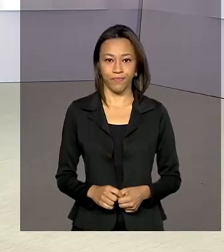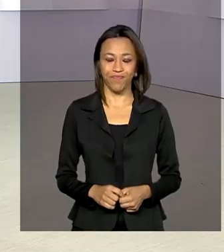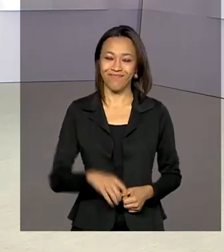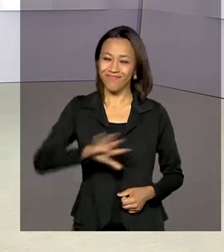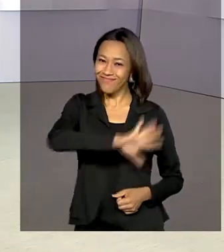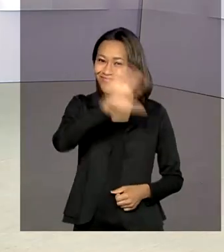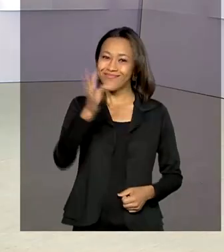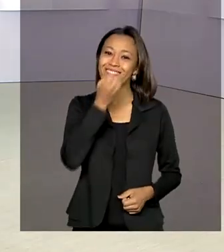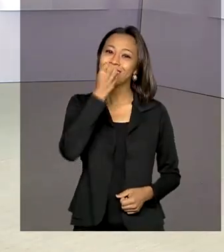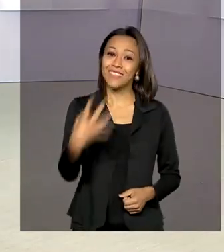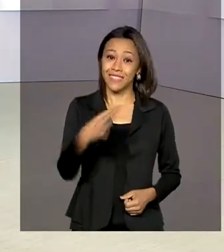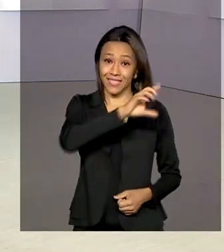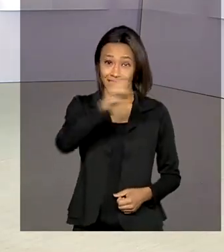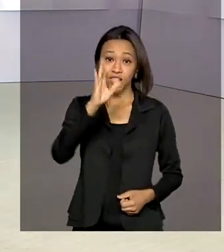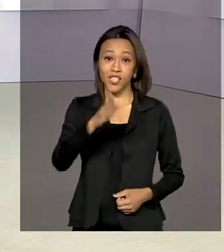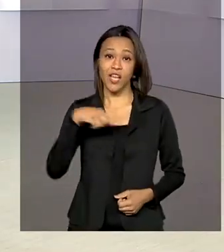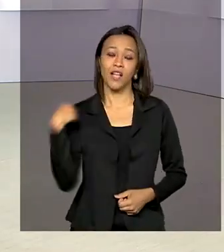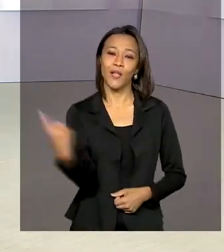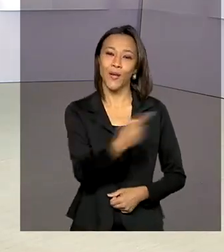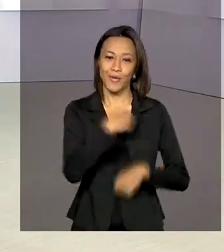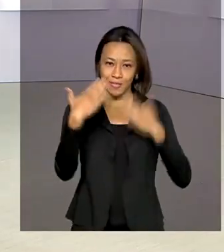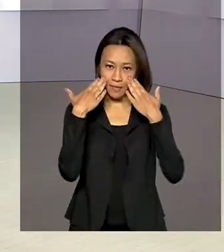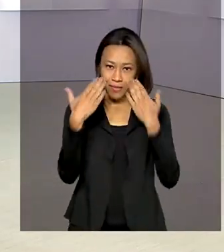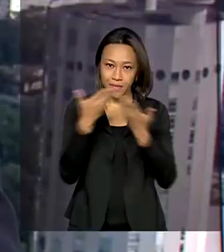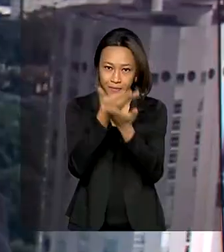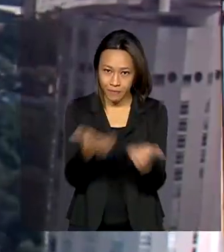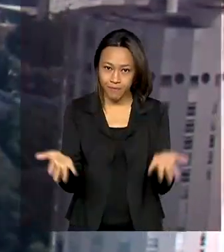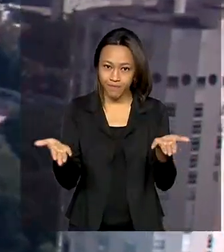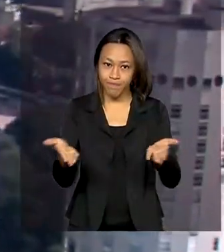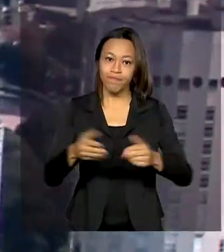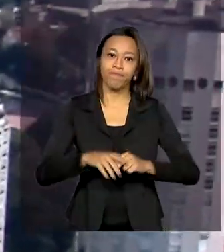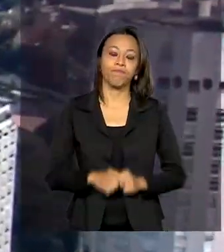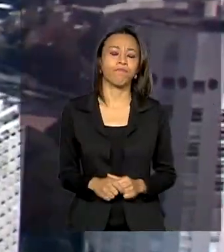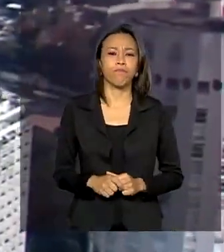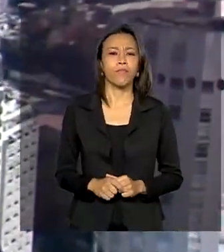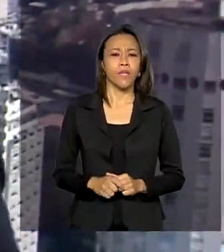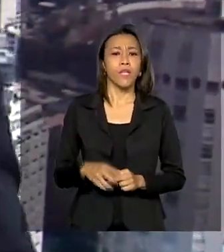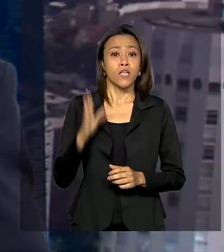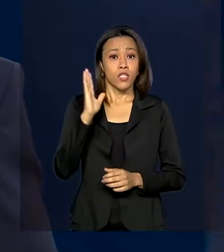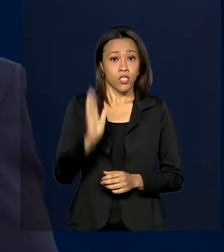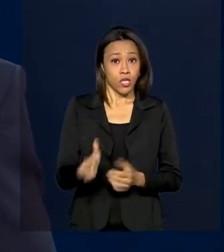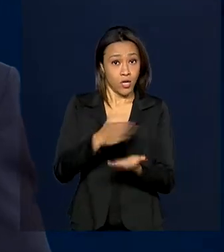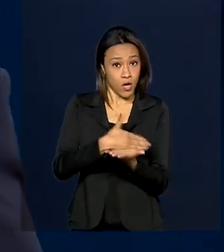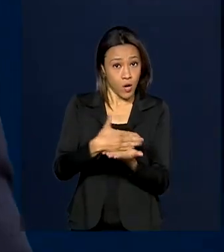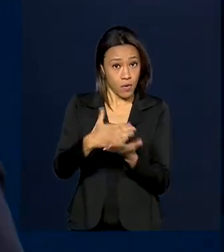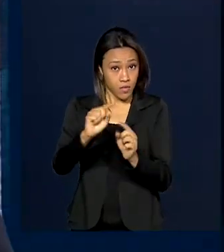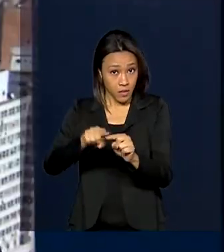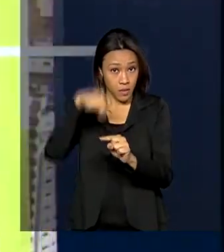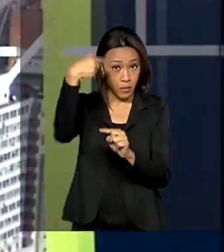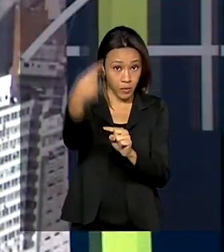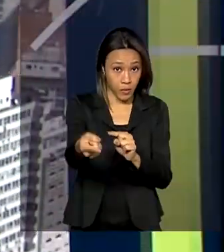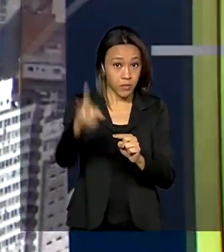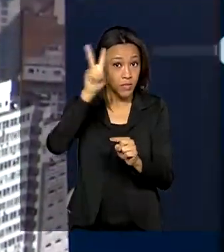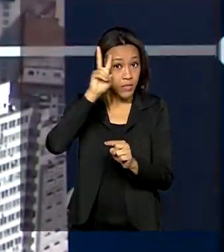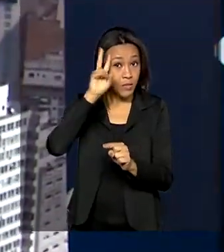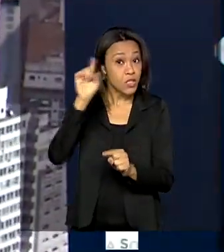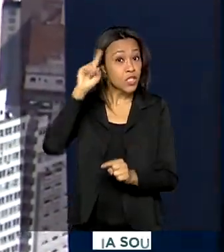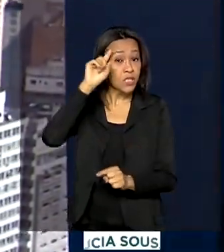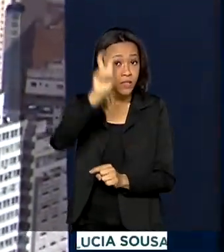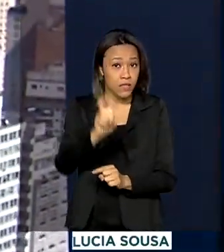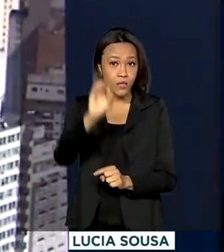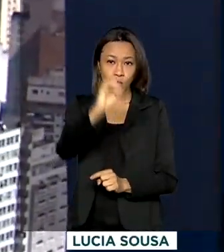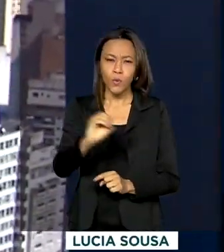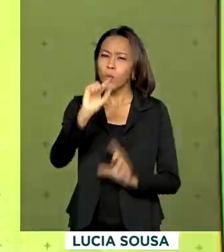Olá, bom dia. Já estamos no ar com o Governo Agora. Começa na próxima segunda-feira, dia 5 de outubro, a campanha